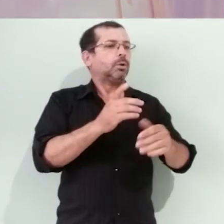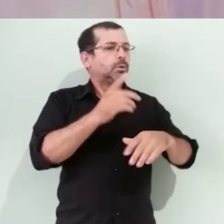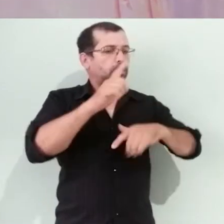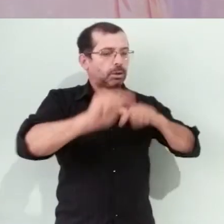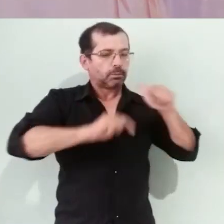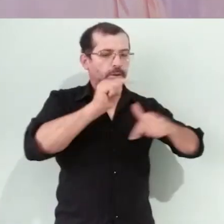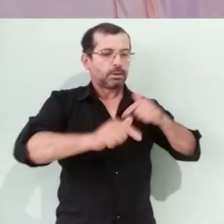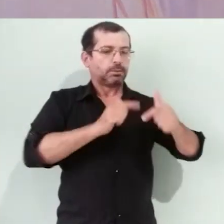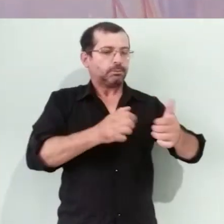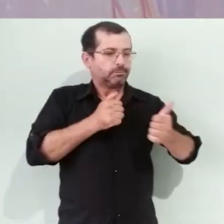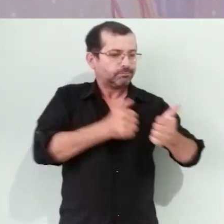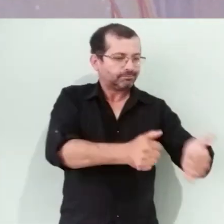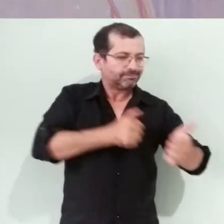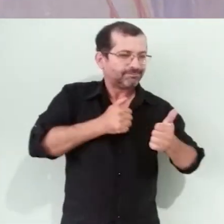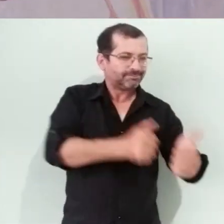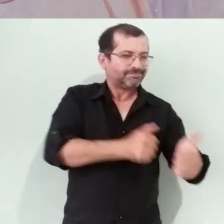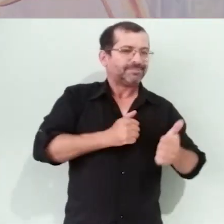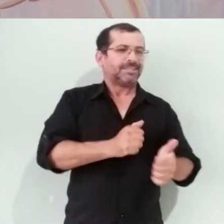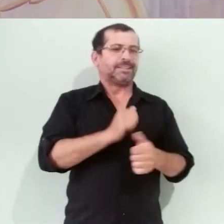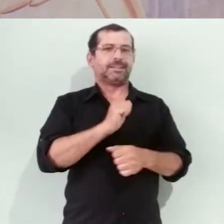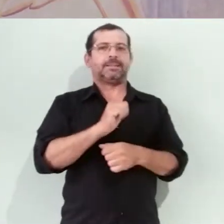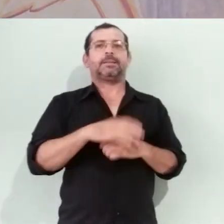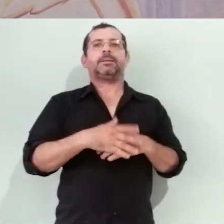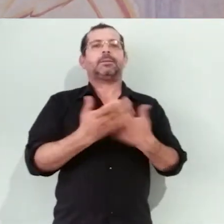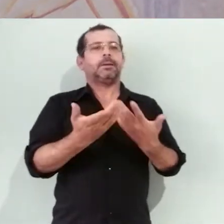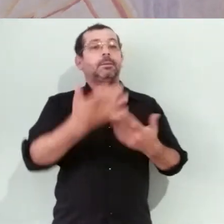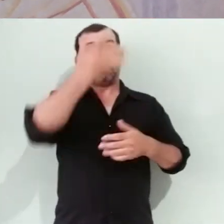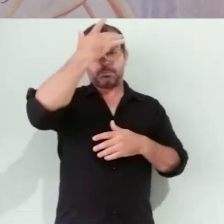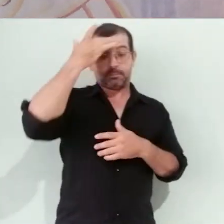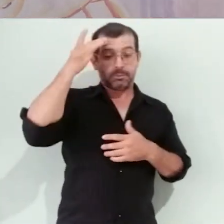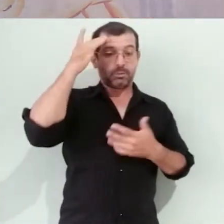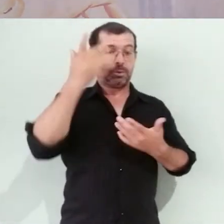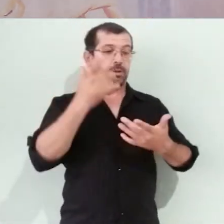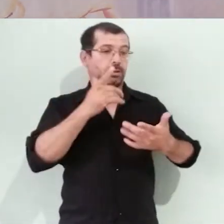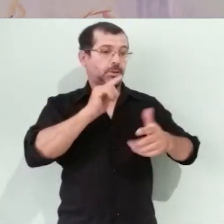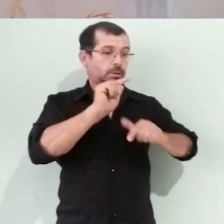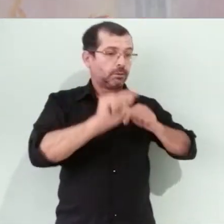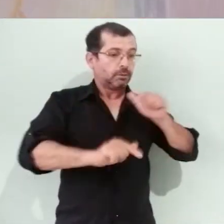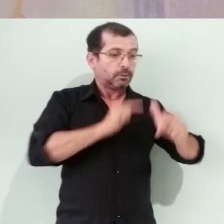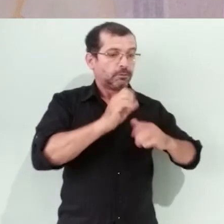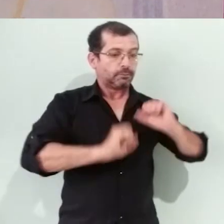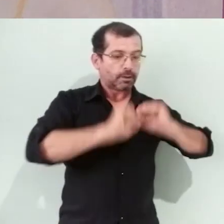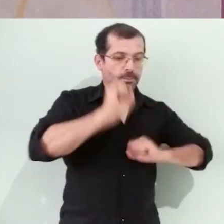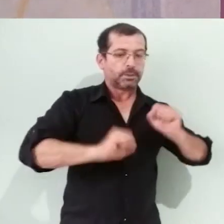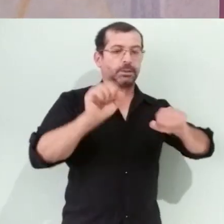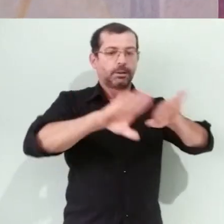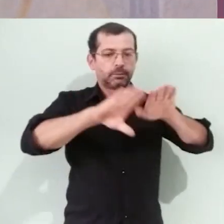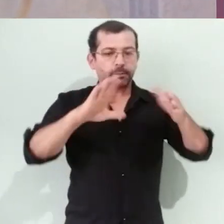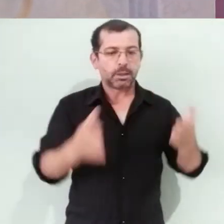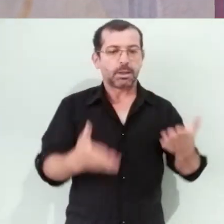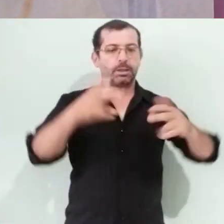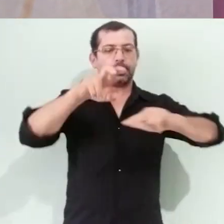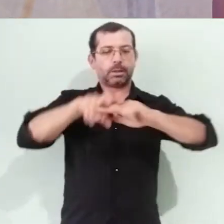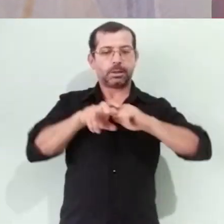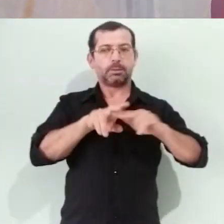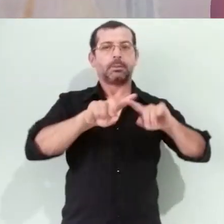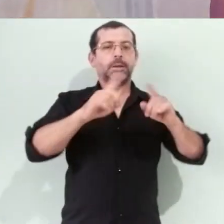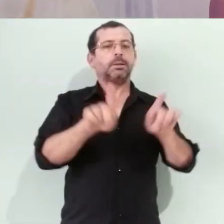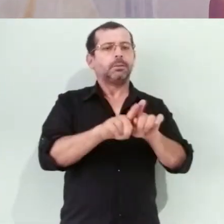que faz objetos, móveis, mas também podemos entender carpinteiro como uma espécie de construtor.